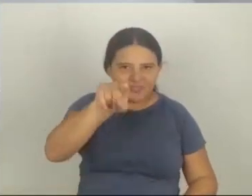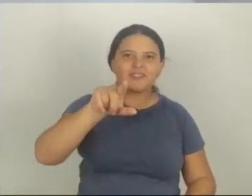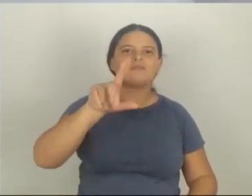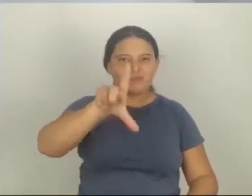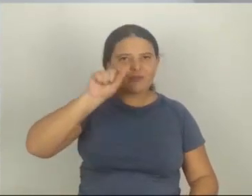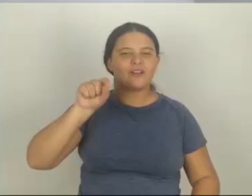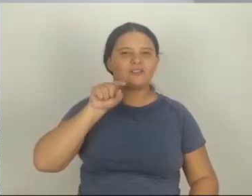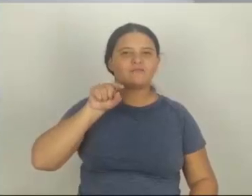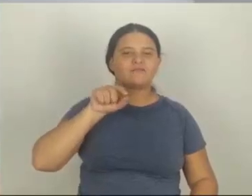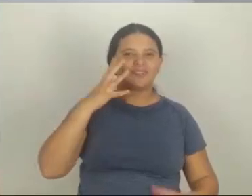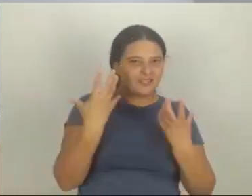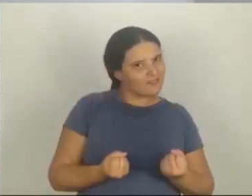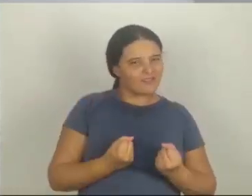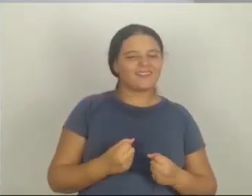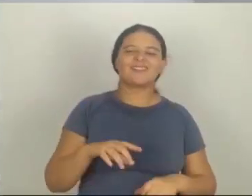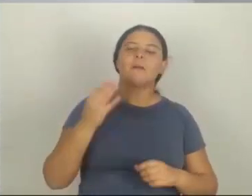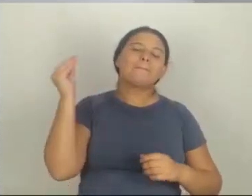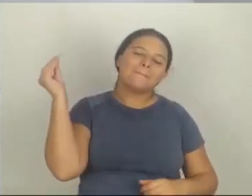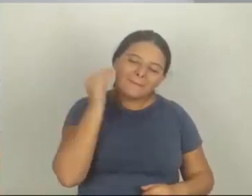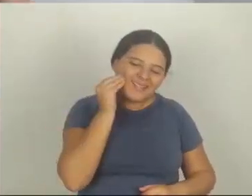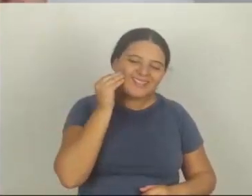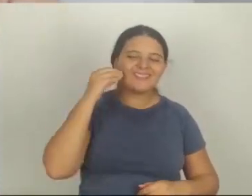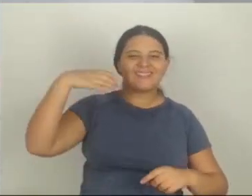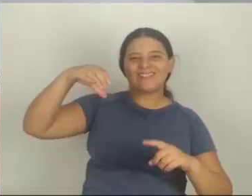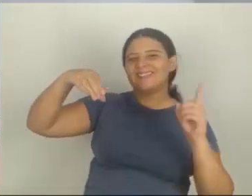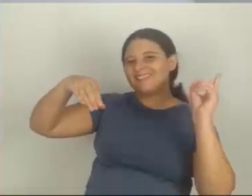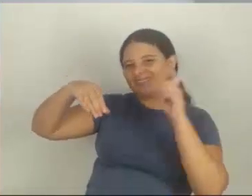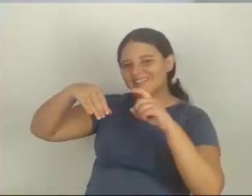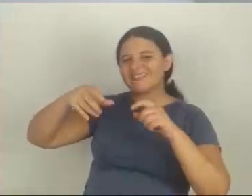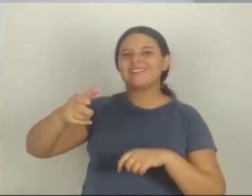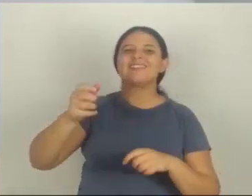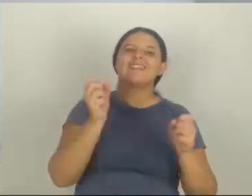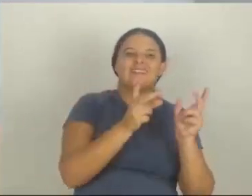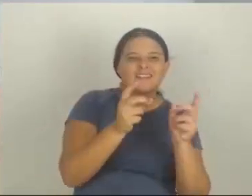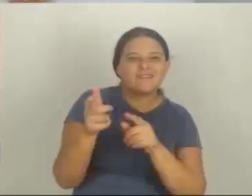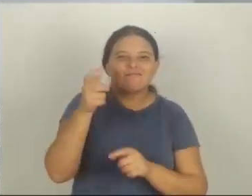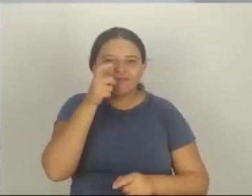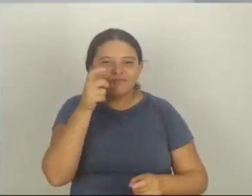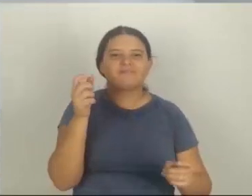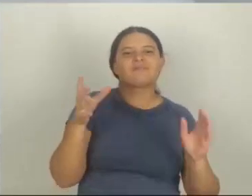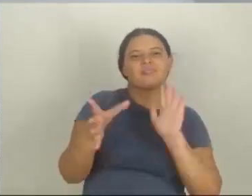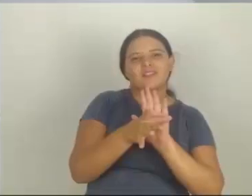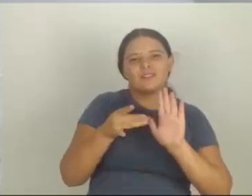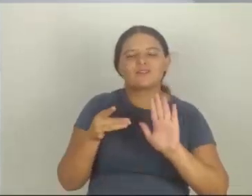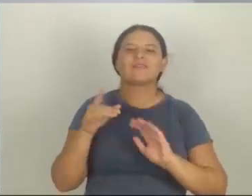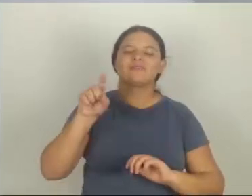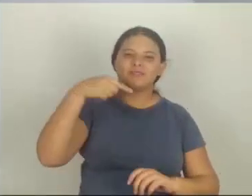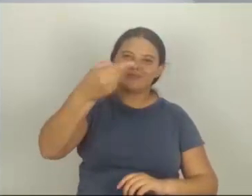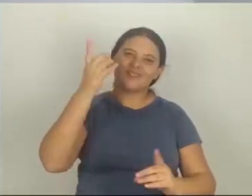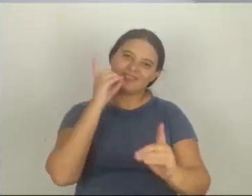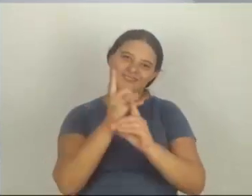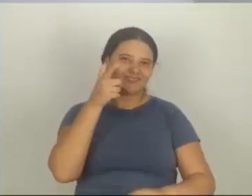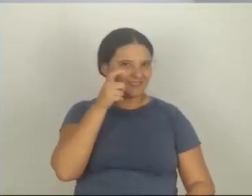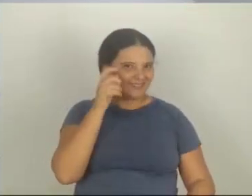gente pode se assumir, tá bom? Um grande beijo, deem o seu likezinho, assistam aos anúncios, se inscrevam no canal e eu encontro